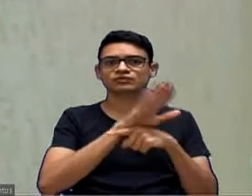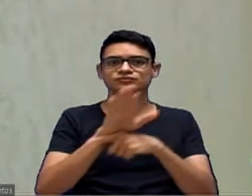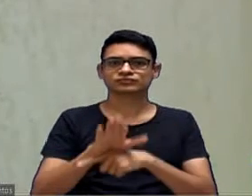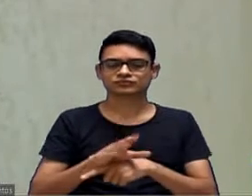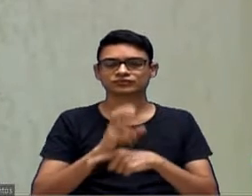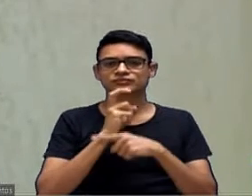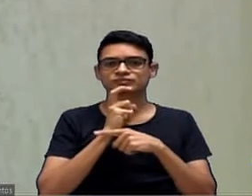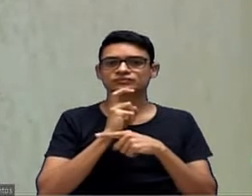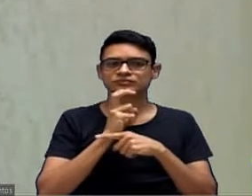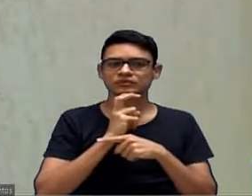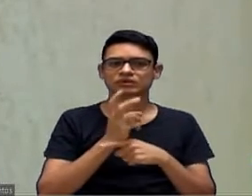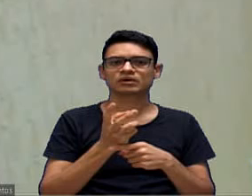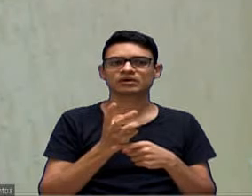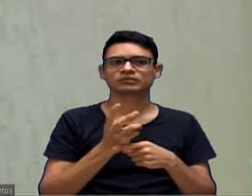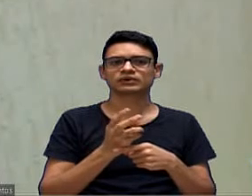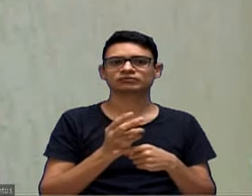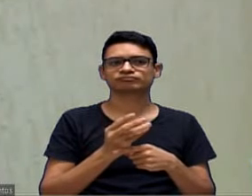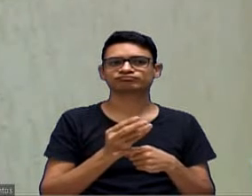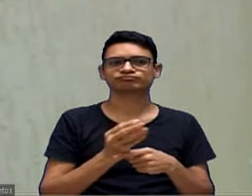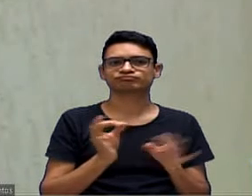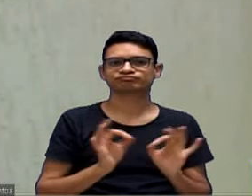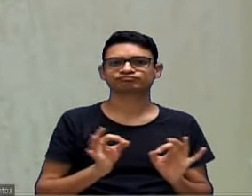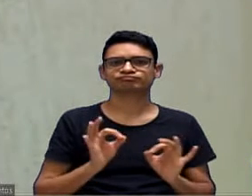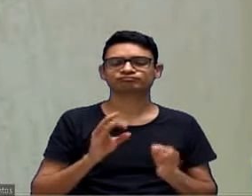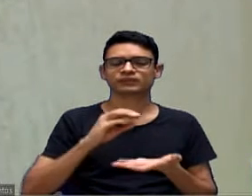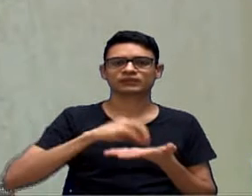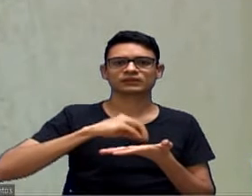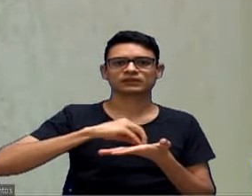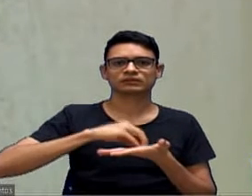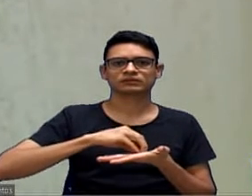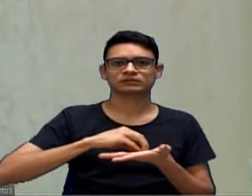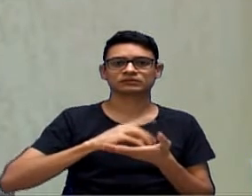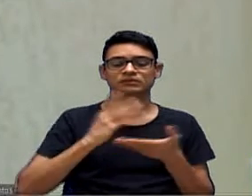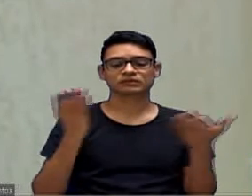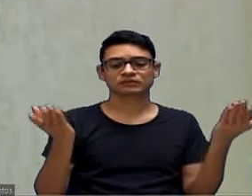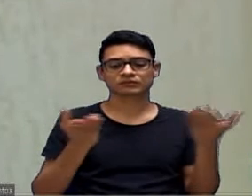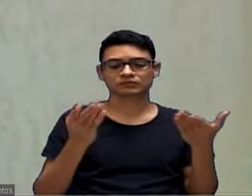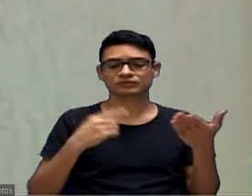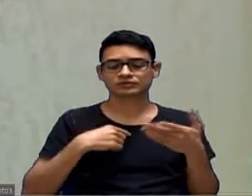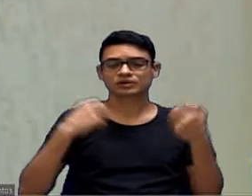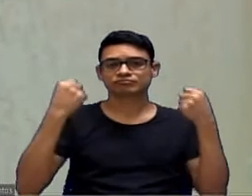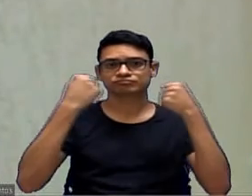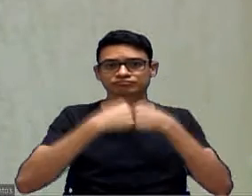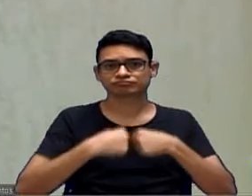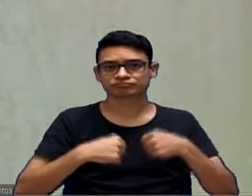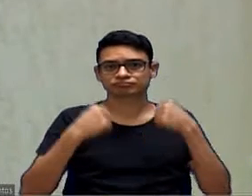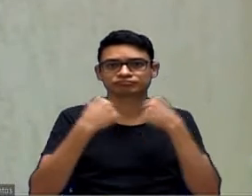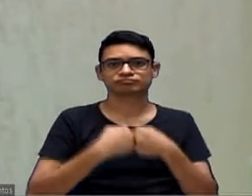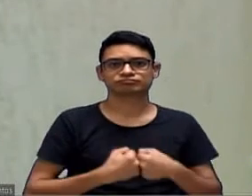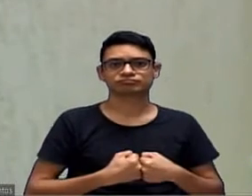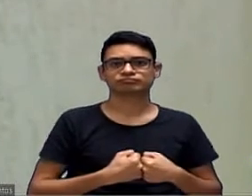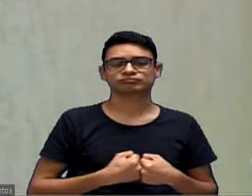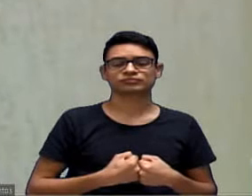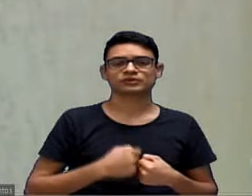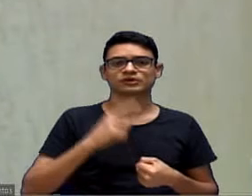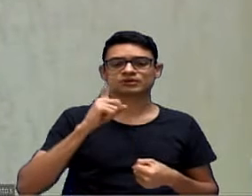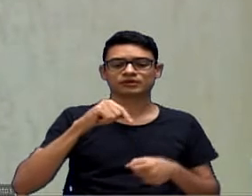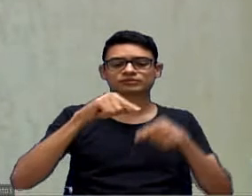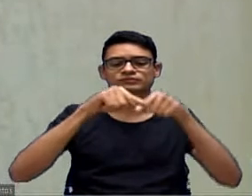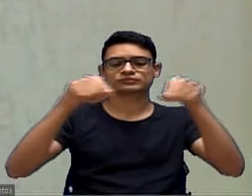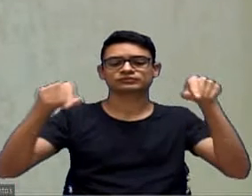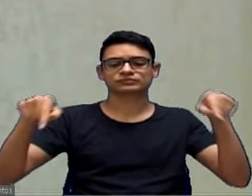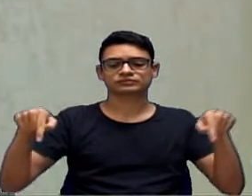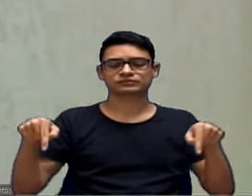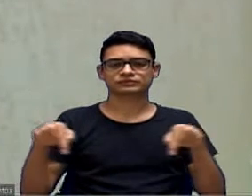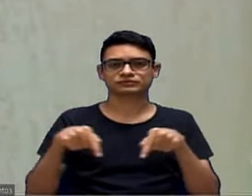benefícios. Não precisa dizer o que eu brigo aqui, dada forma como os loteamentos não